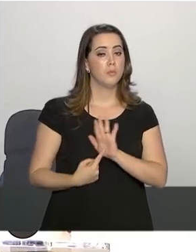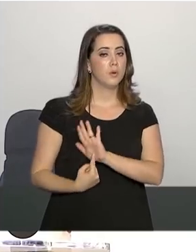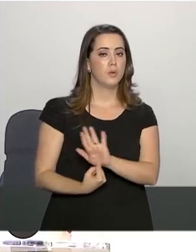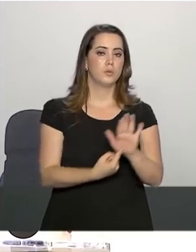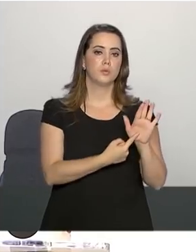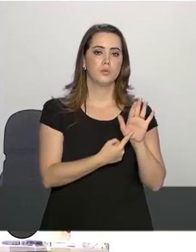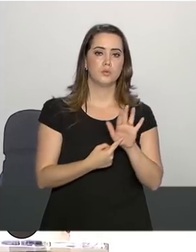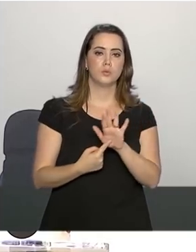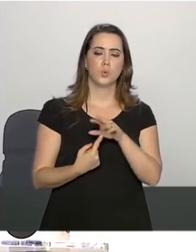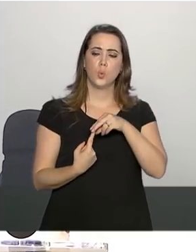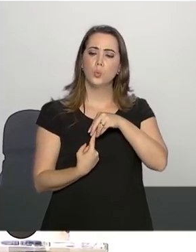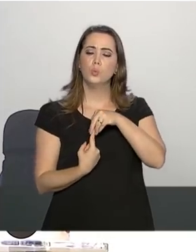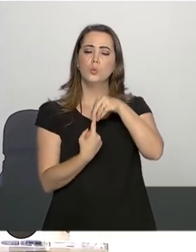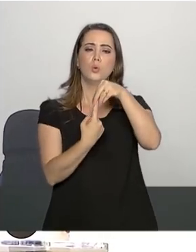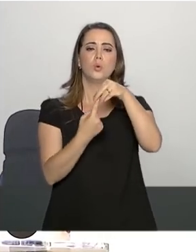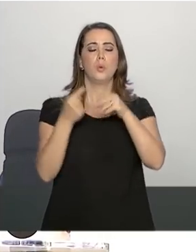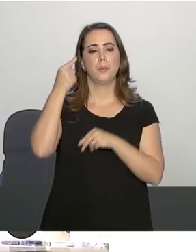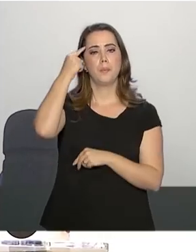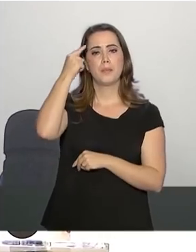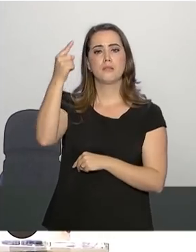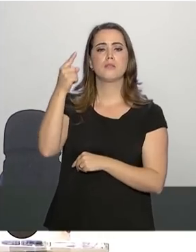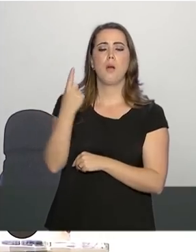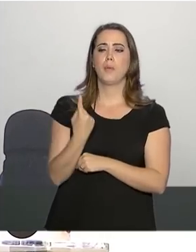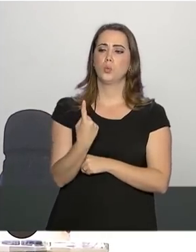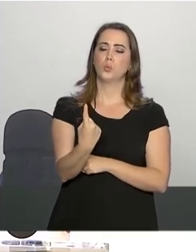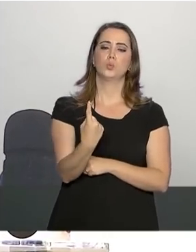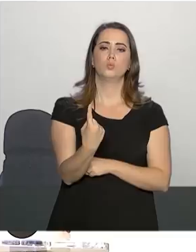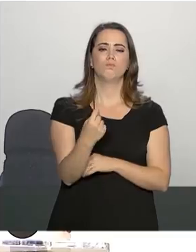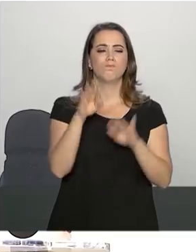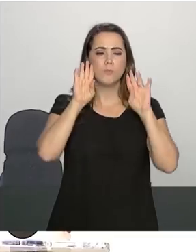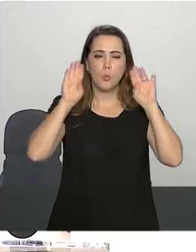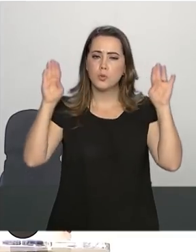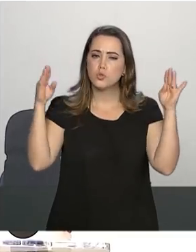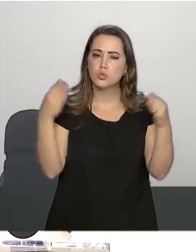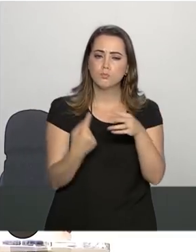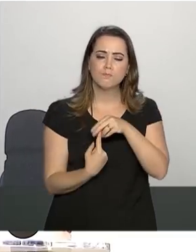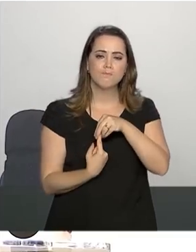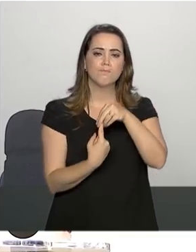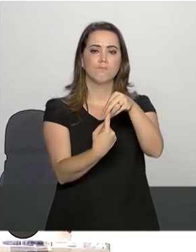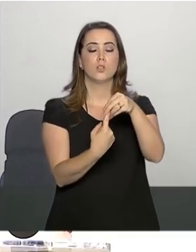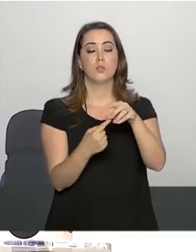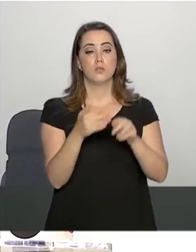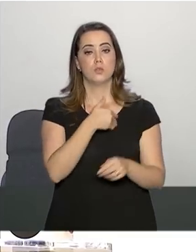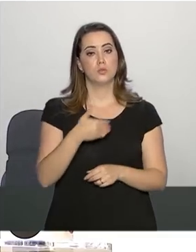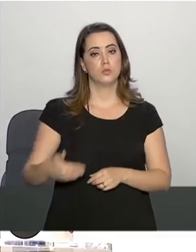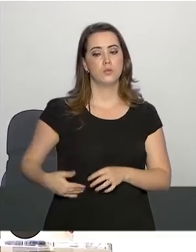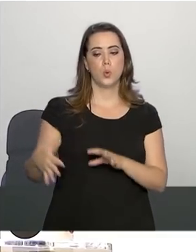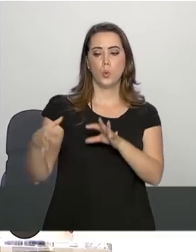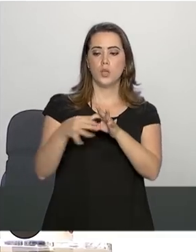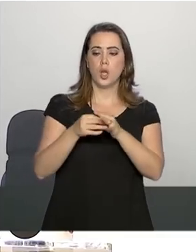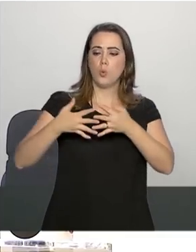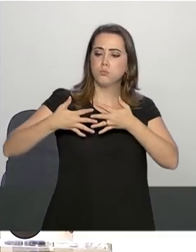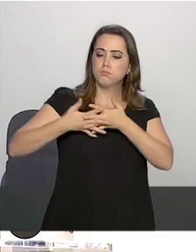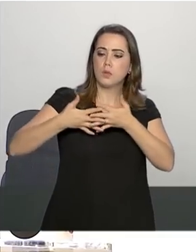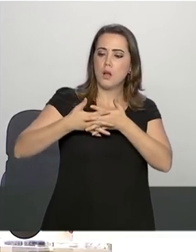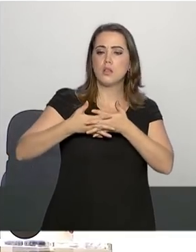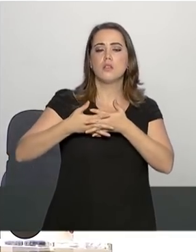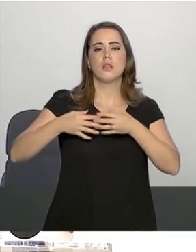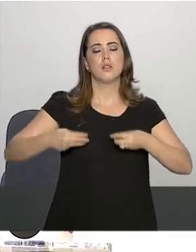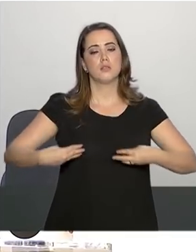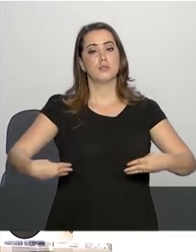unidade de pensamento do governo, integração entre os ministérios e